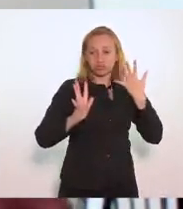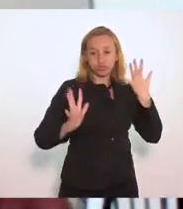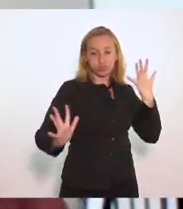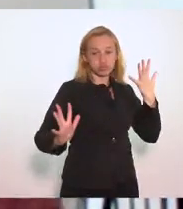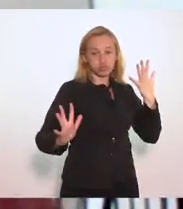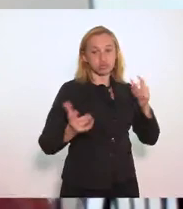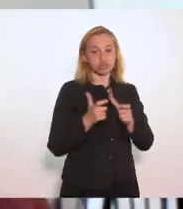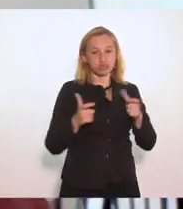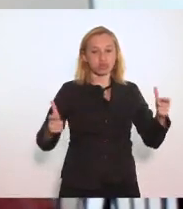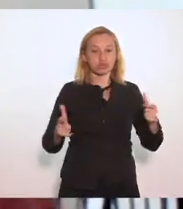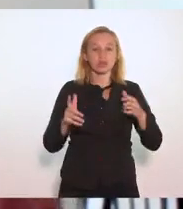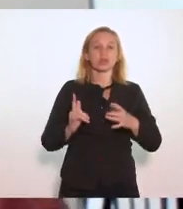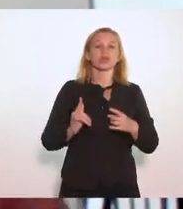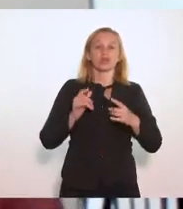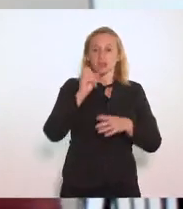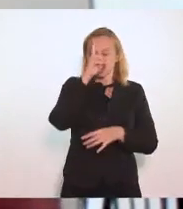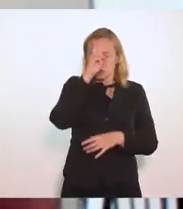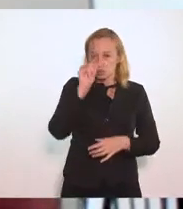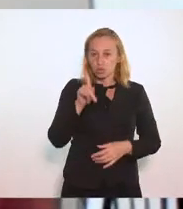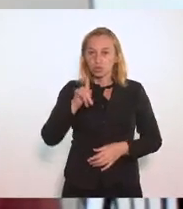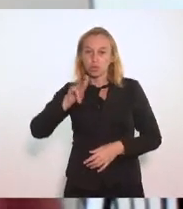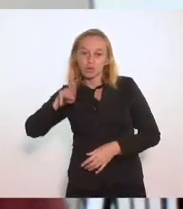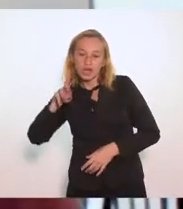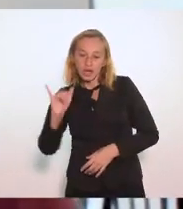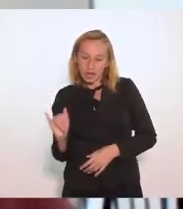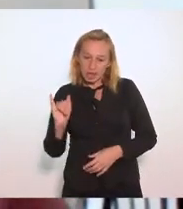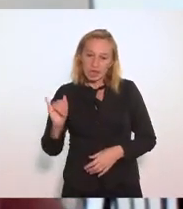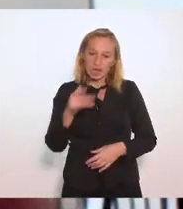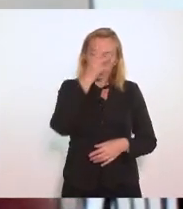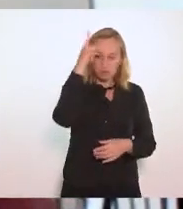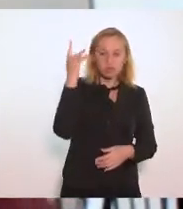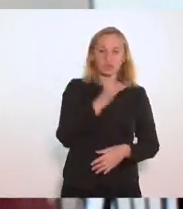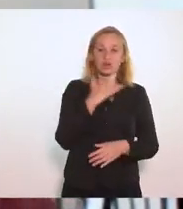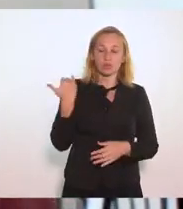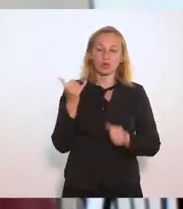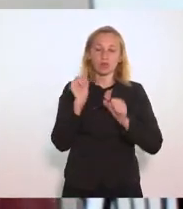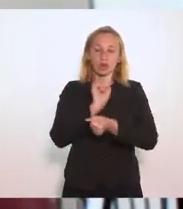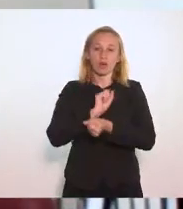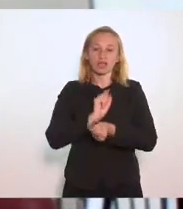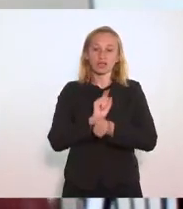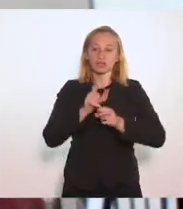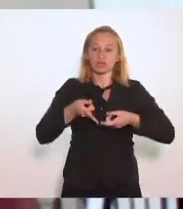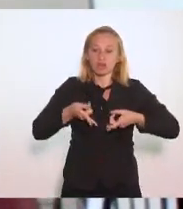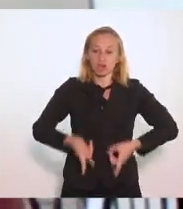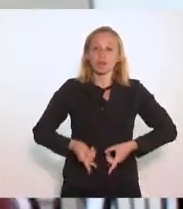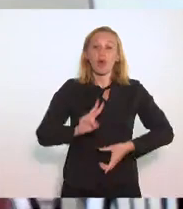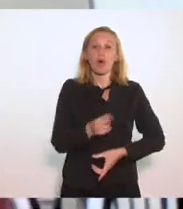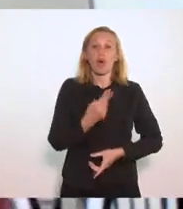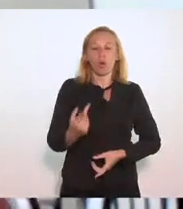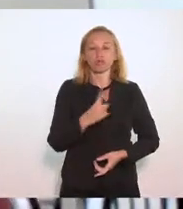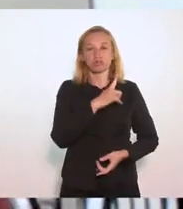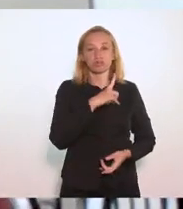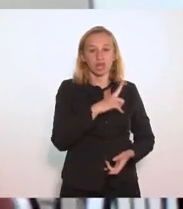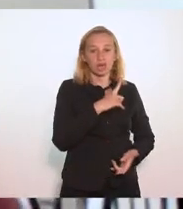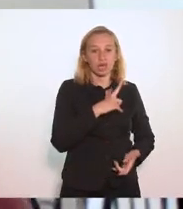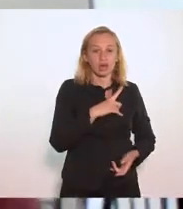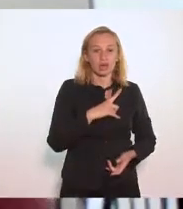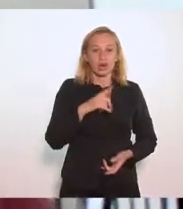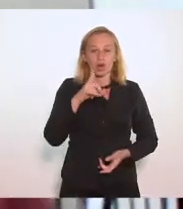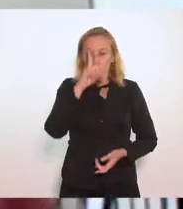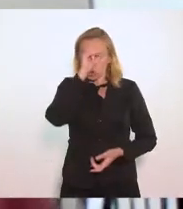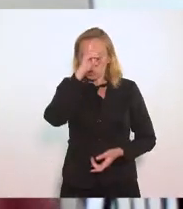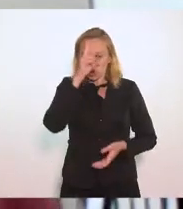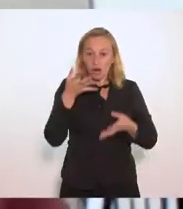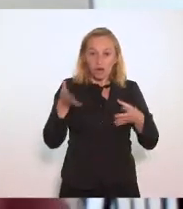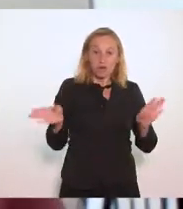internação em UTI e levar as pessoas à morte esperando um leito ou ter que ver hospitais fechando